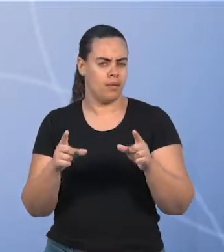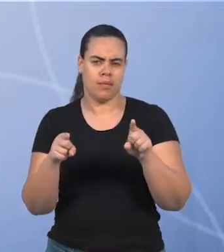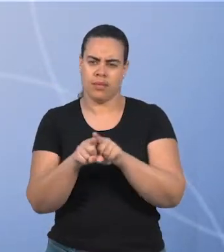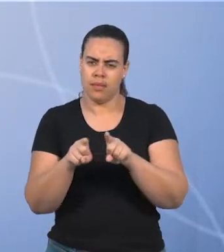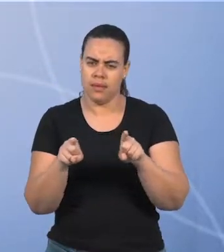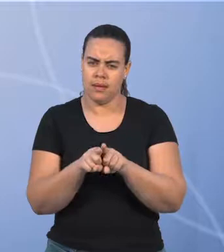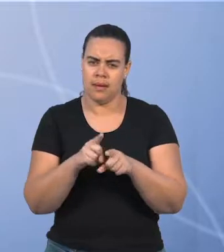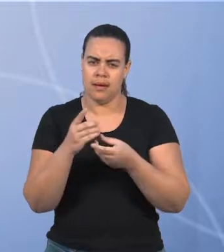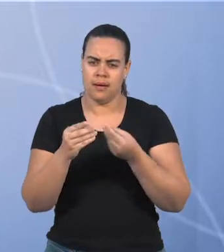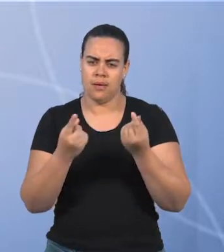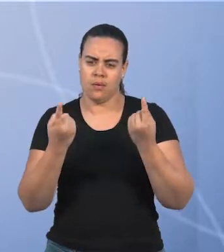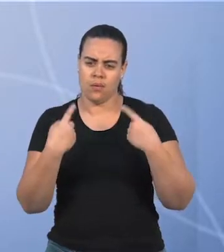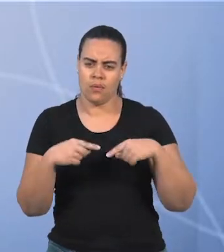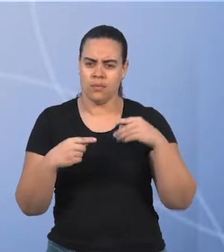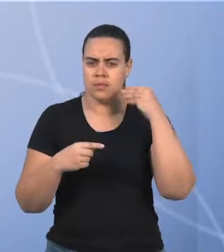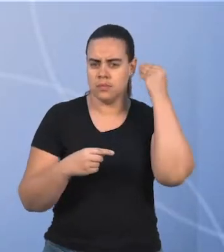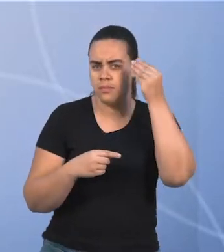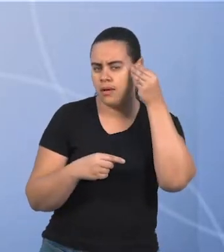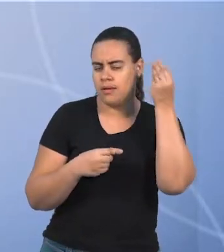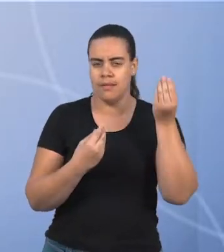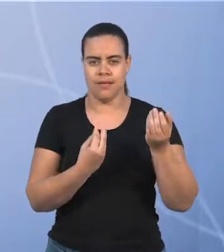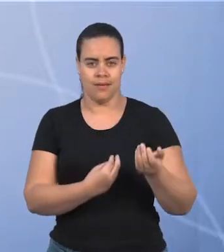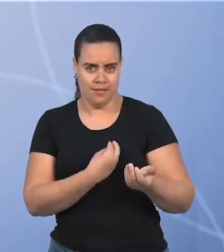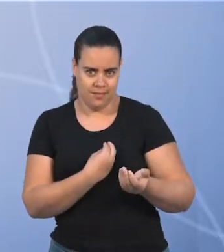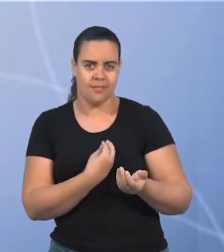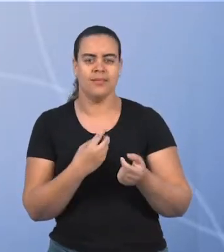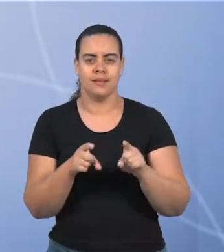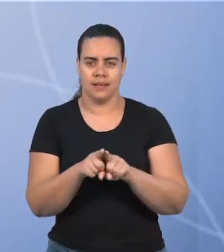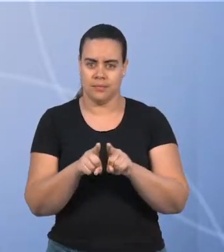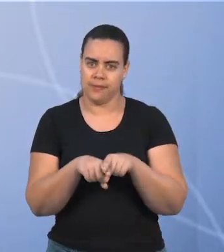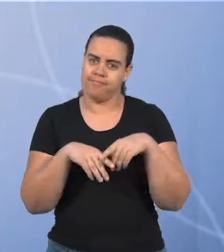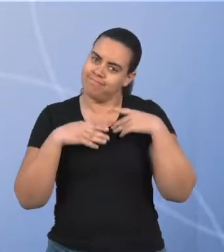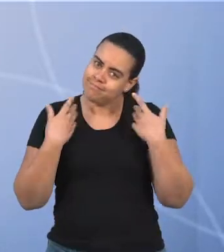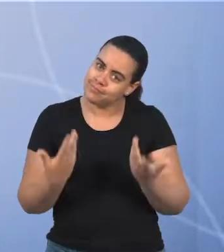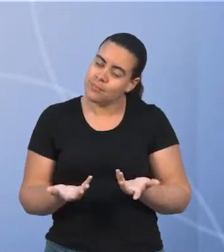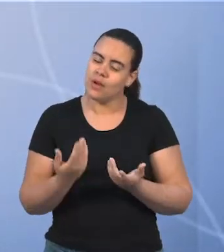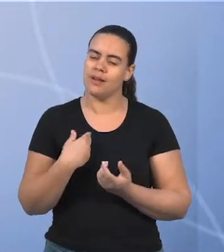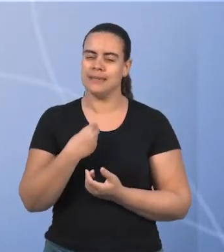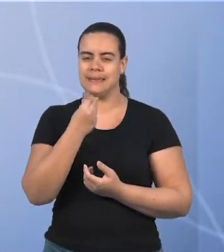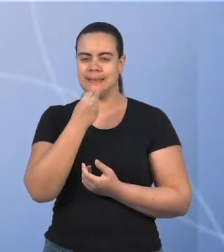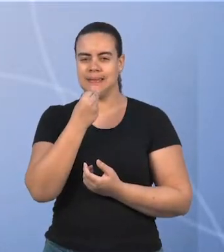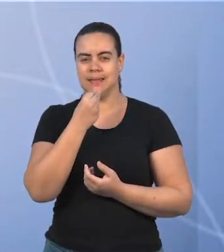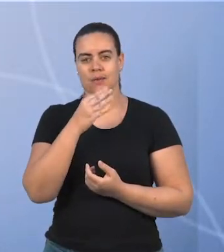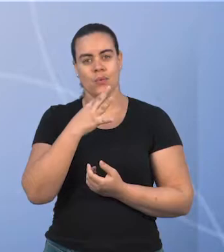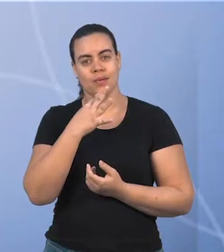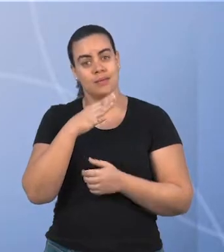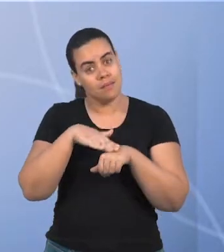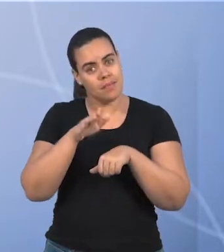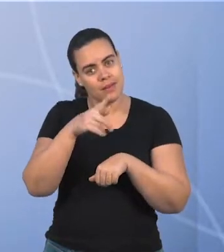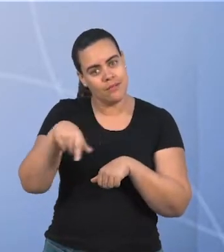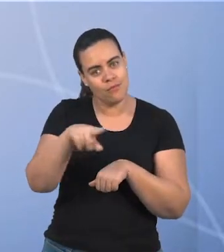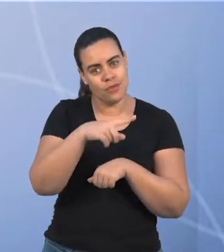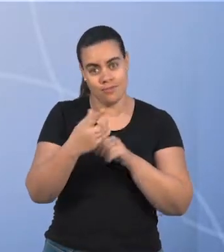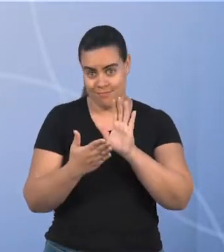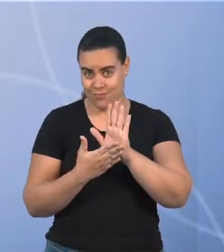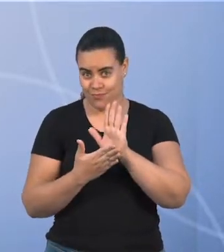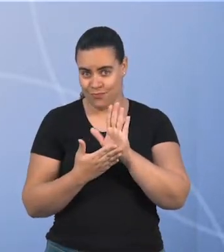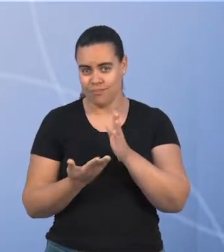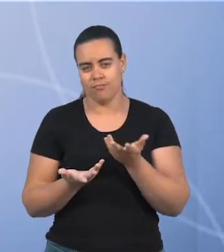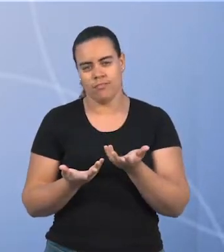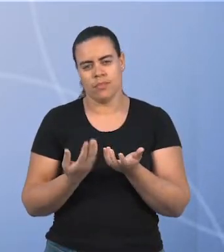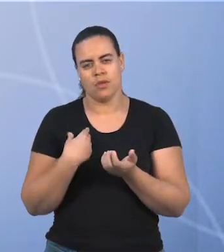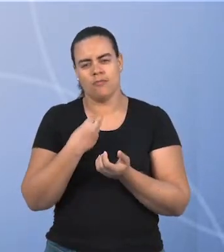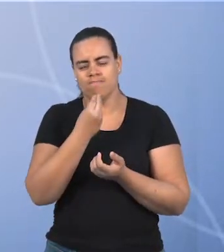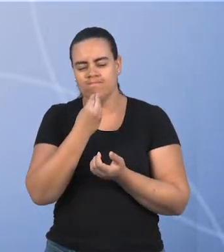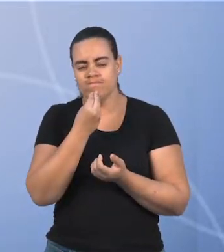corporalizamos, experienciamos e vivemos. Enfim, eu não vejo a hora de conhecer um pouco mais de vocês com essa proposta. Espero que